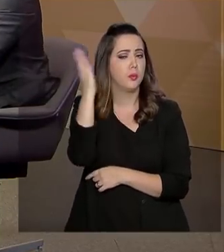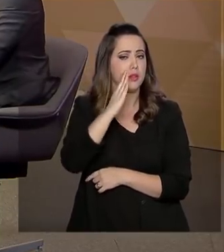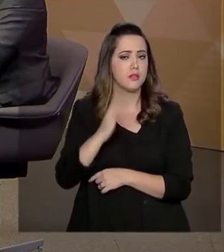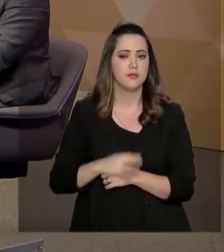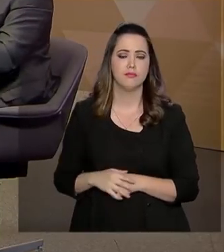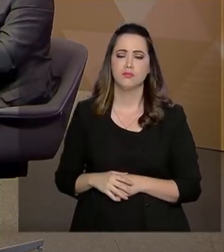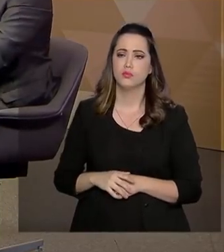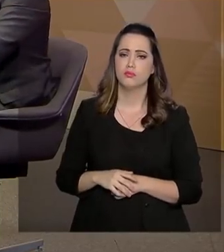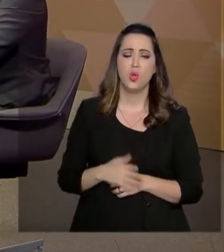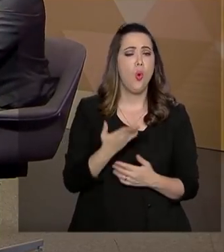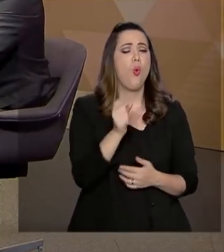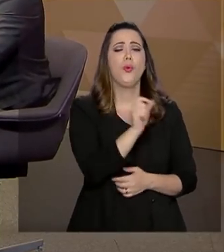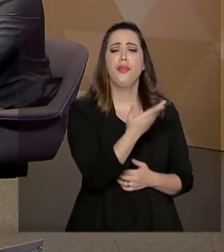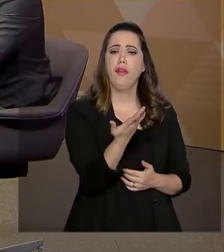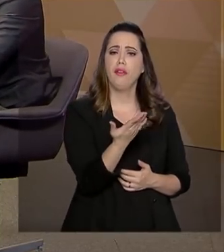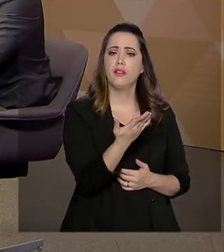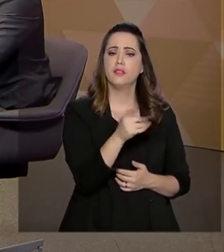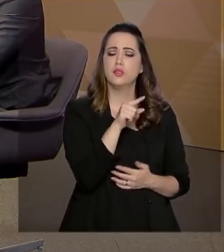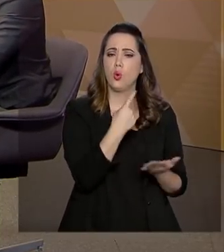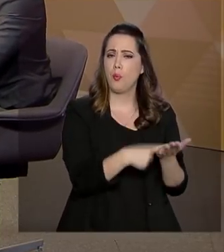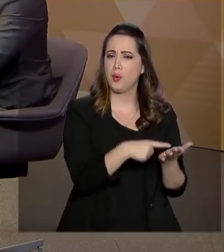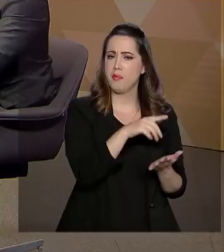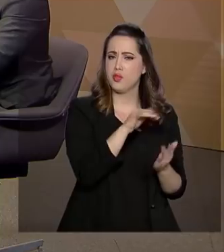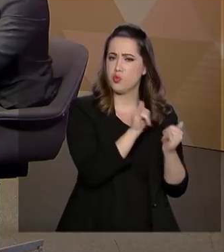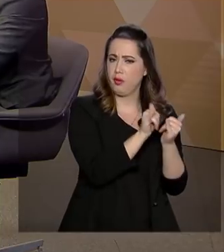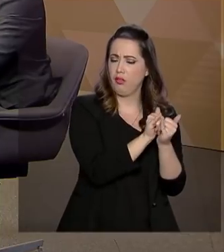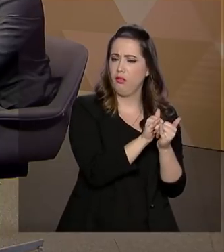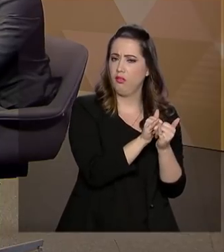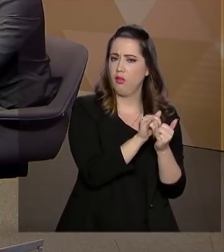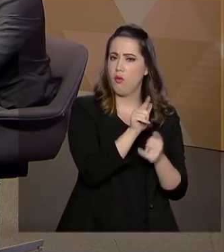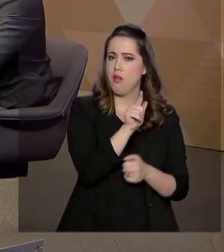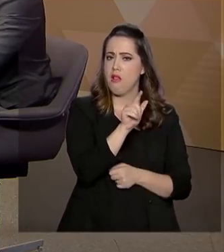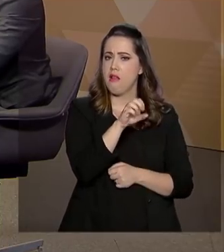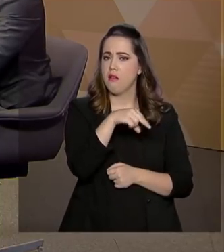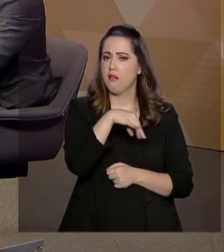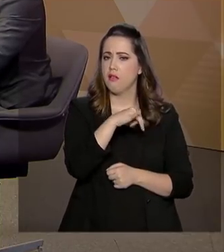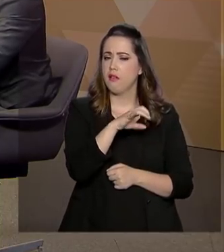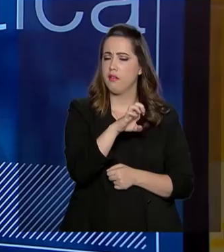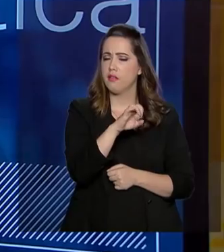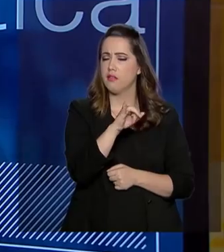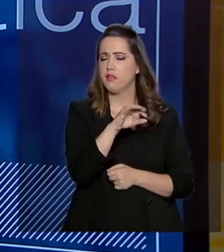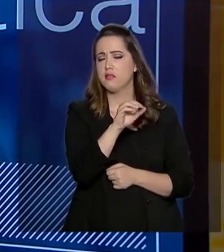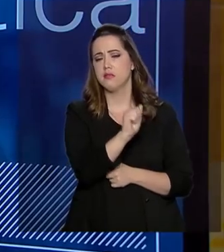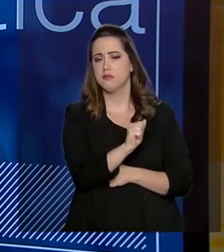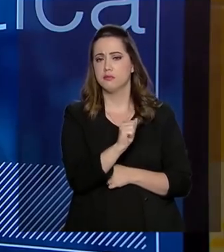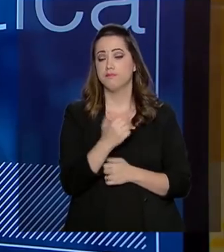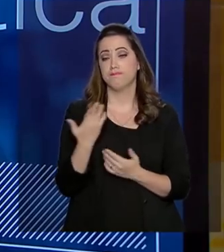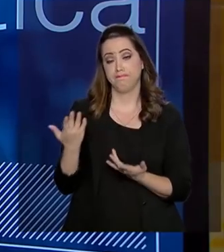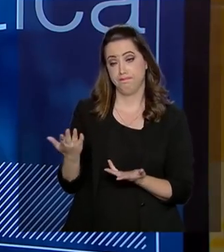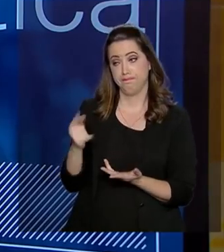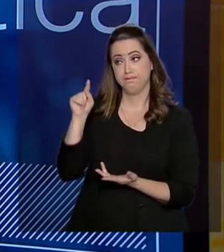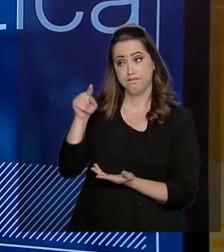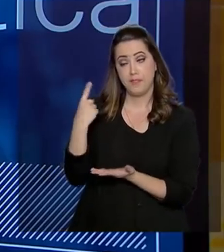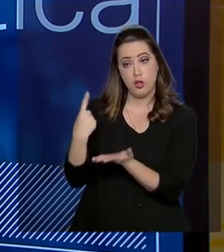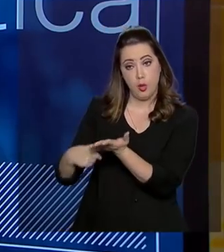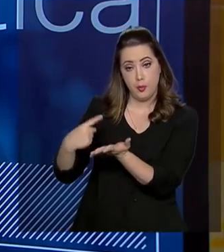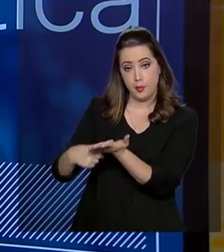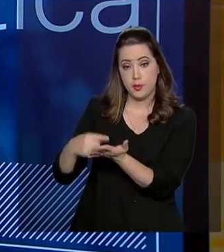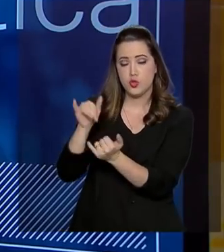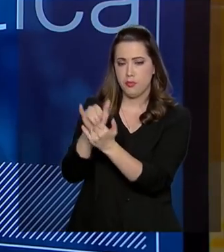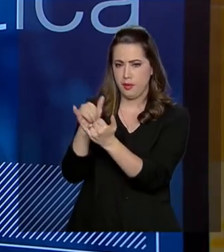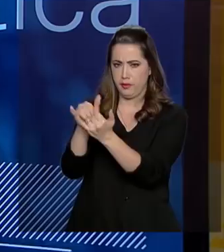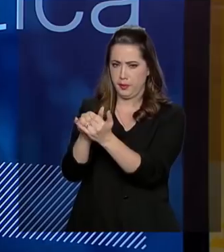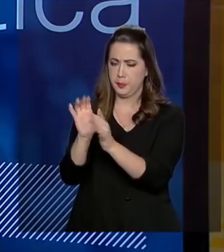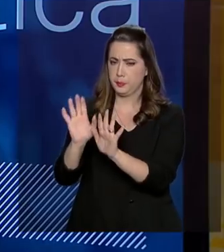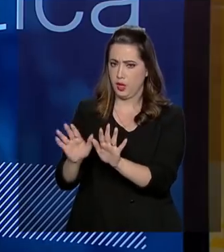leniência, primeiro, né? Sim, vamos lá. O acordo de leniência é um acordo realizado entre o Estado e alguma empresa, uma pessoa